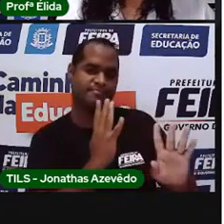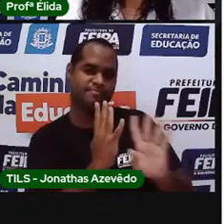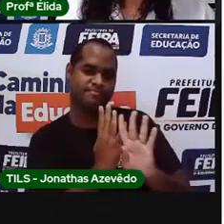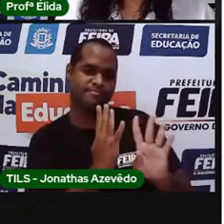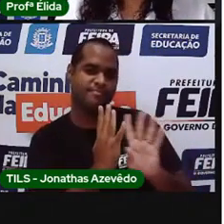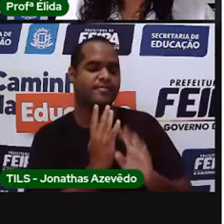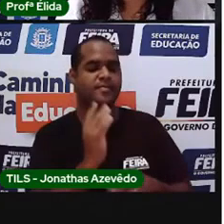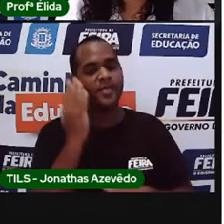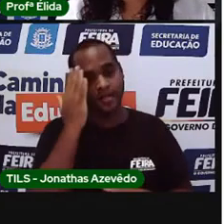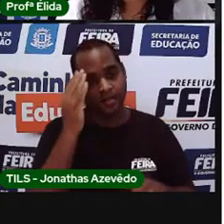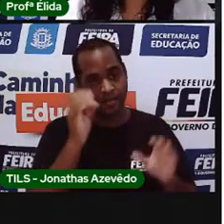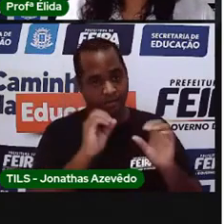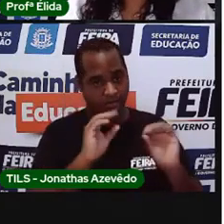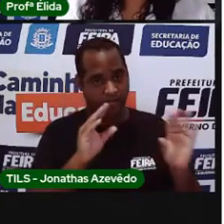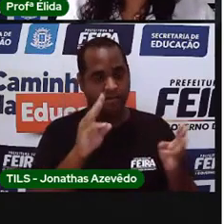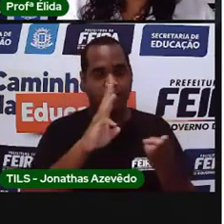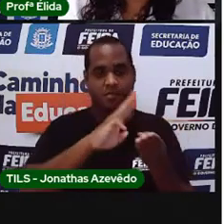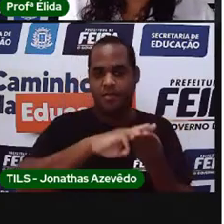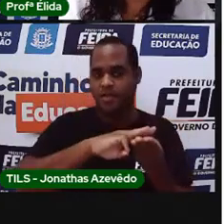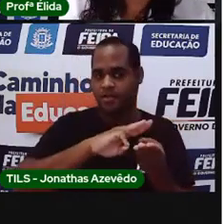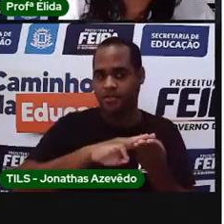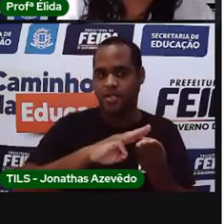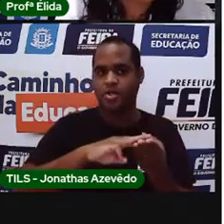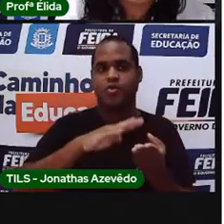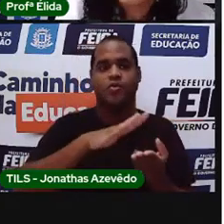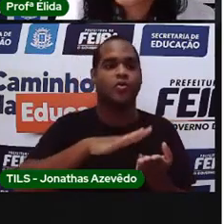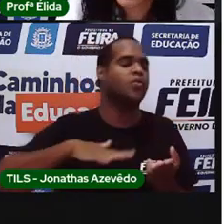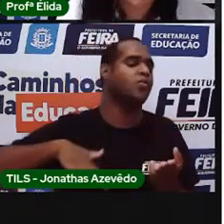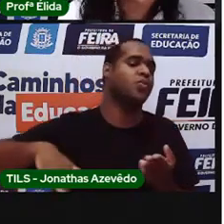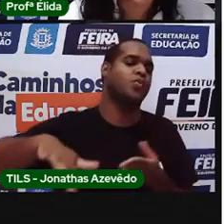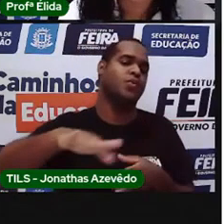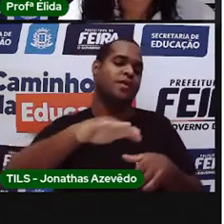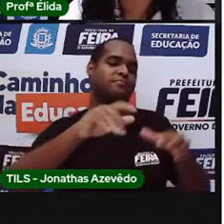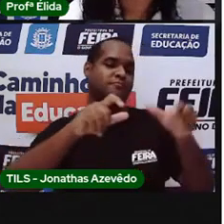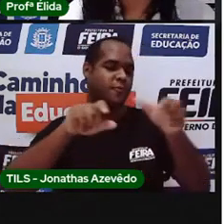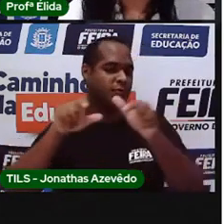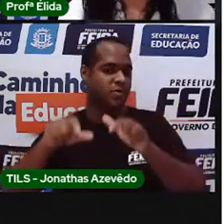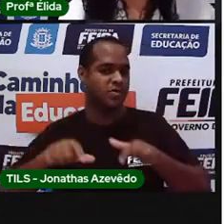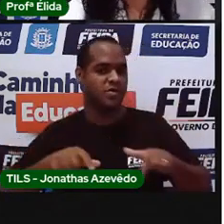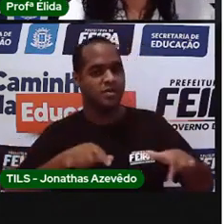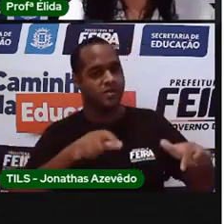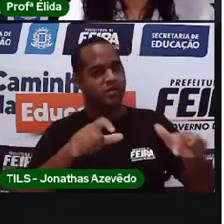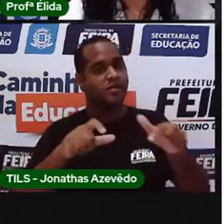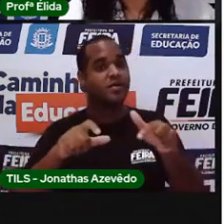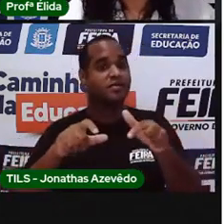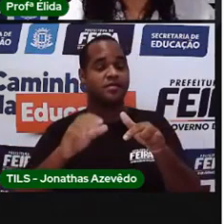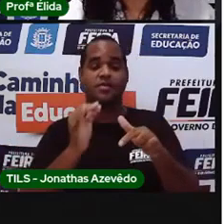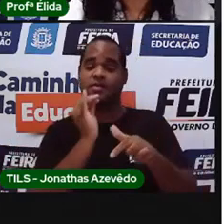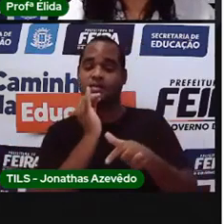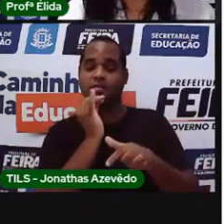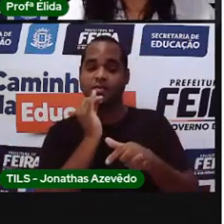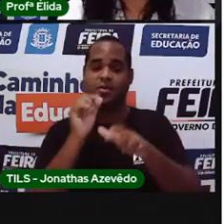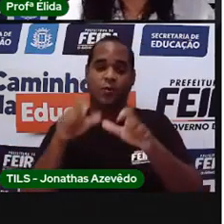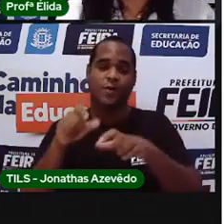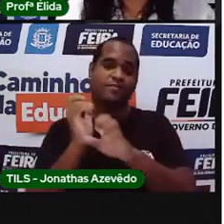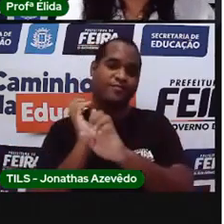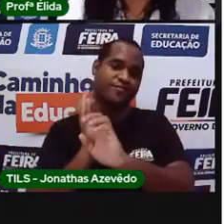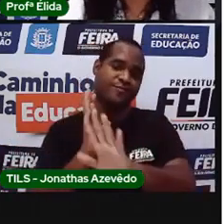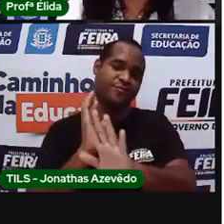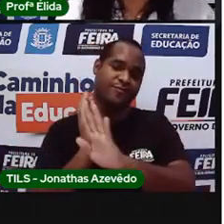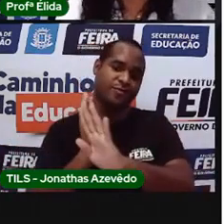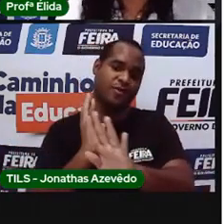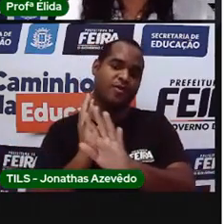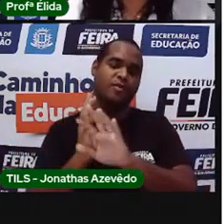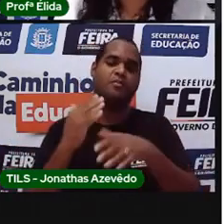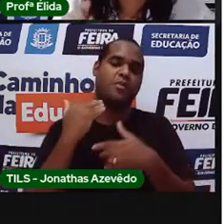Entendeu? A matemática, ela está em todos os lugares. Inclusive na fila da lotérica, na